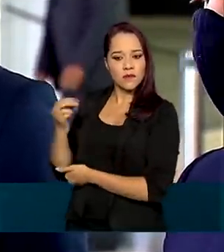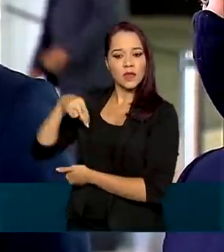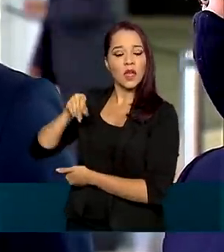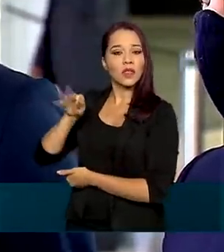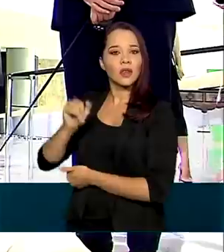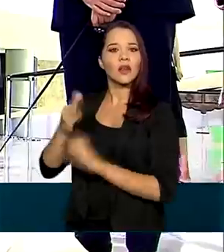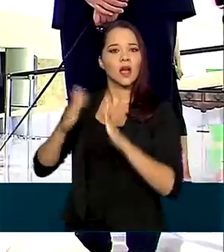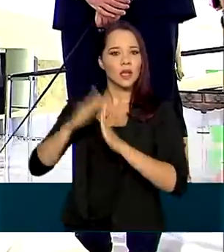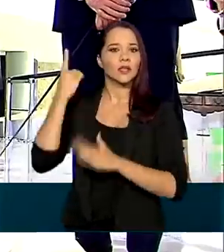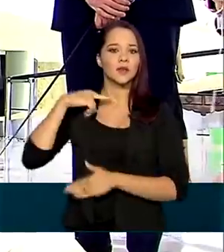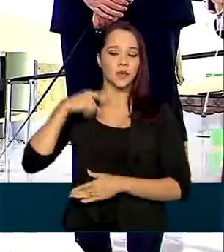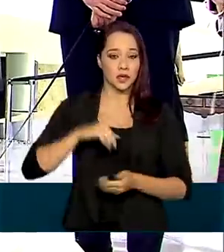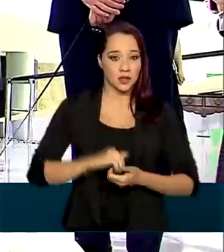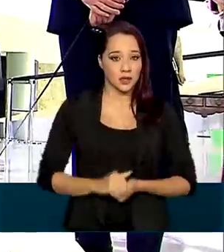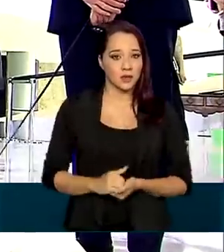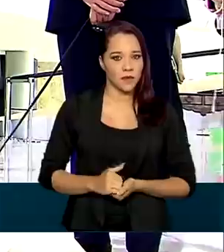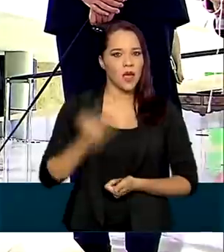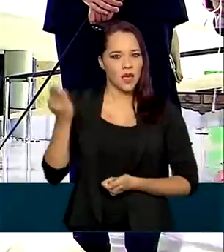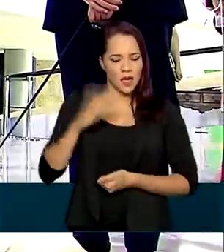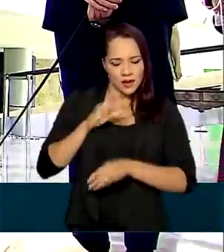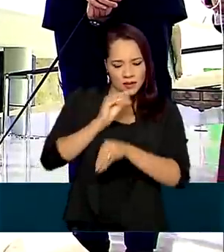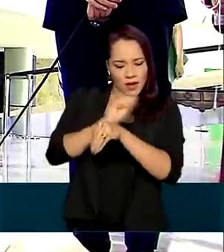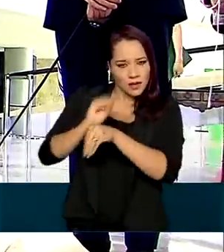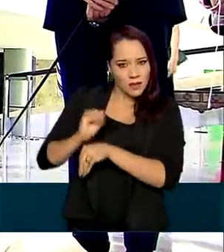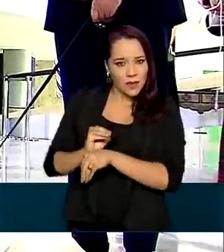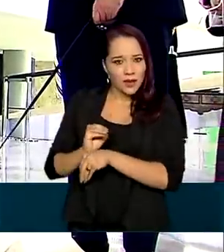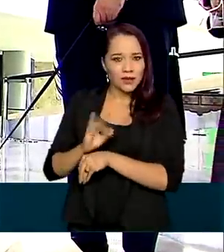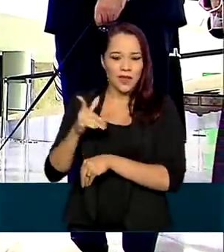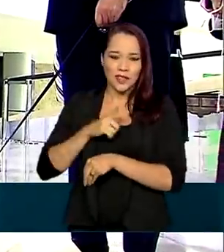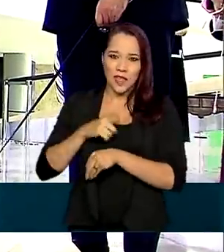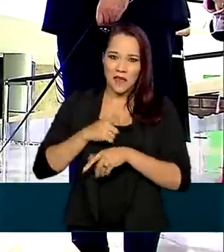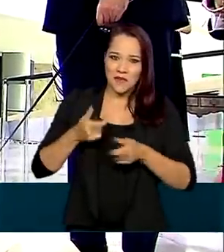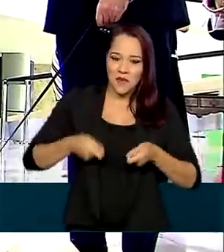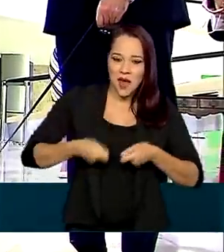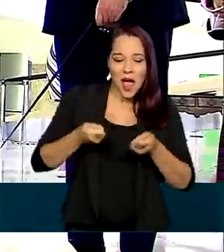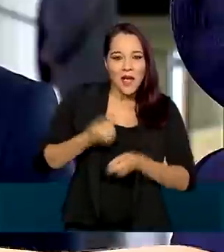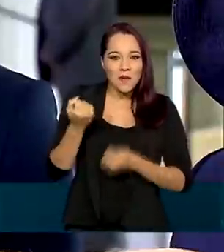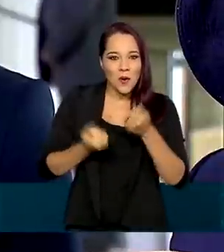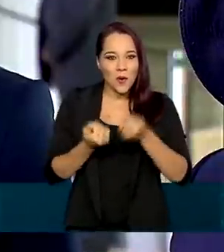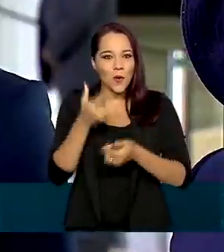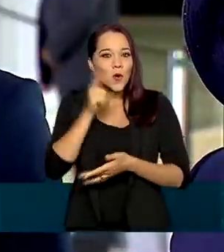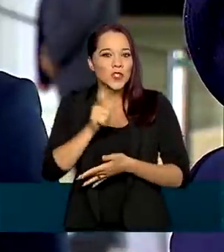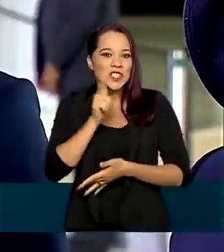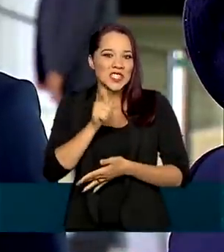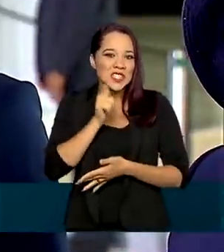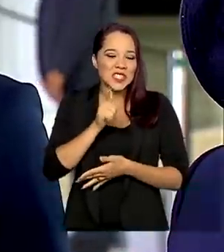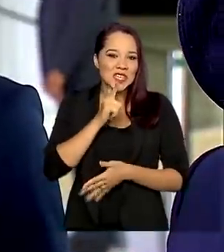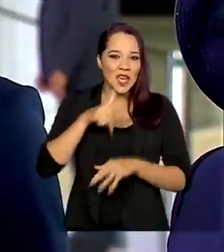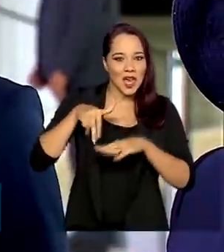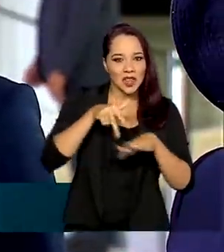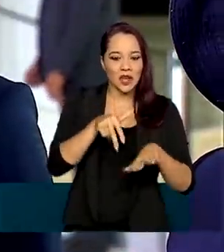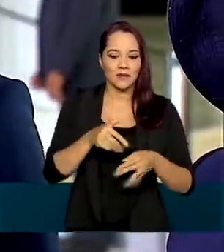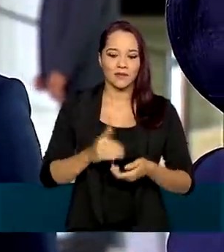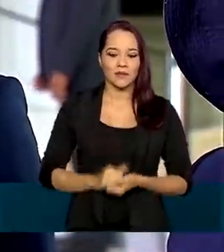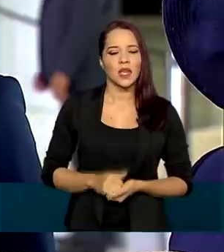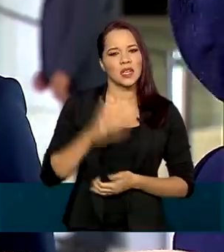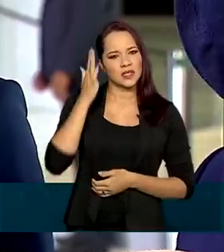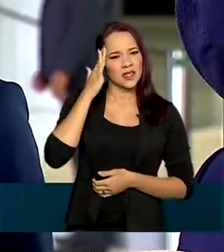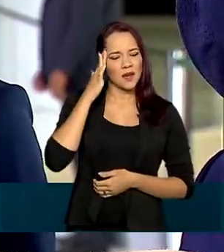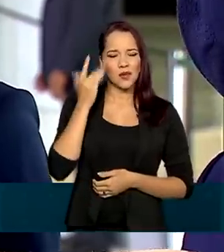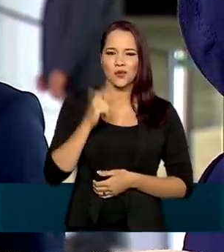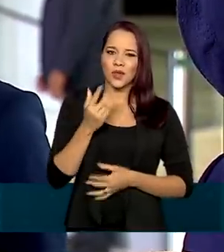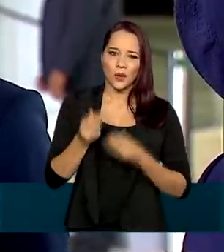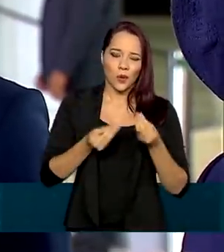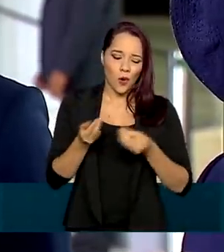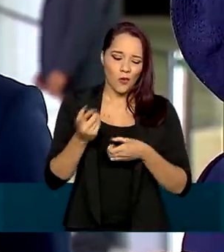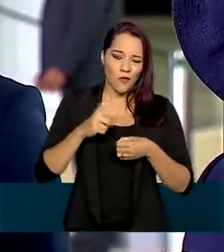em Minas Gerais. Ele recebeu tratamento e ganhou um carrinho para se locomover. Não tem volta, a gente vai dar a melhor